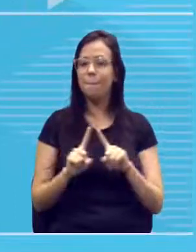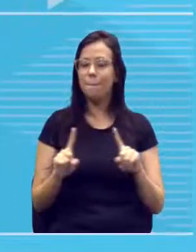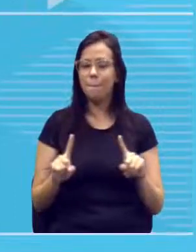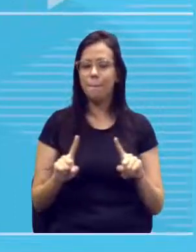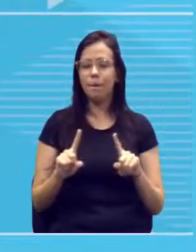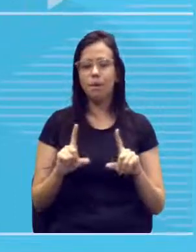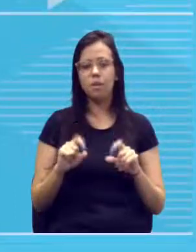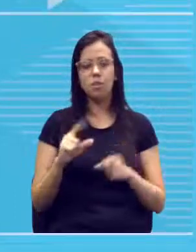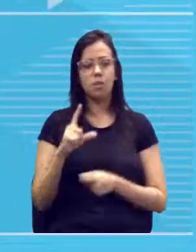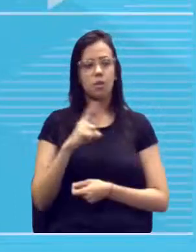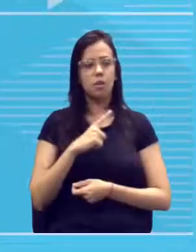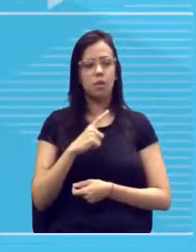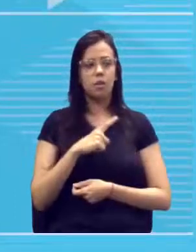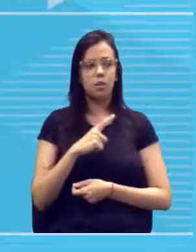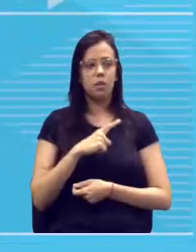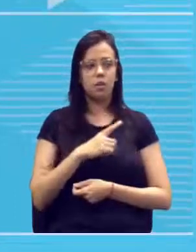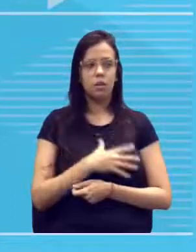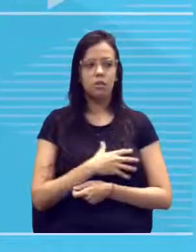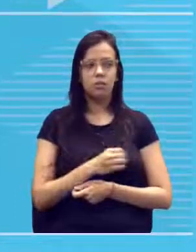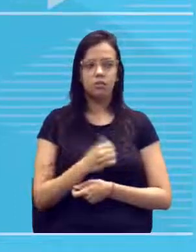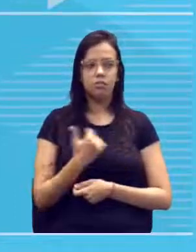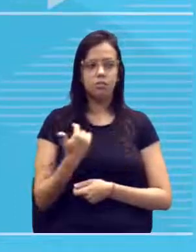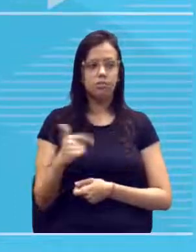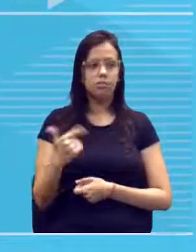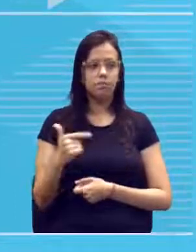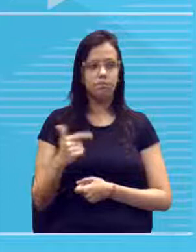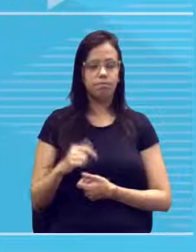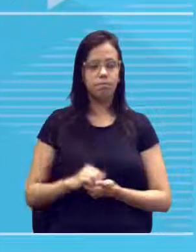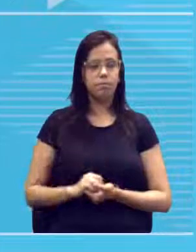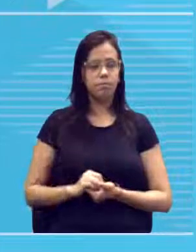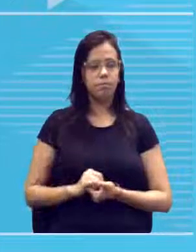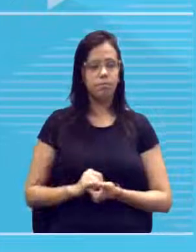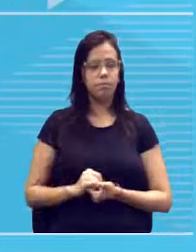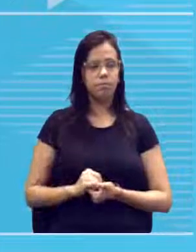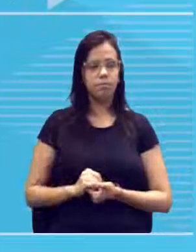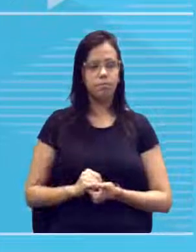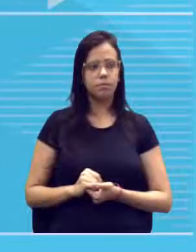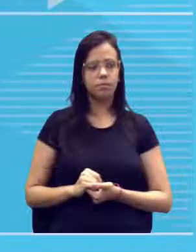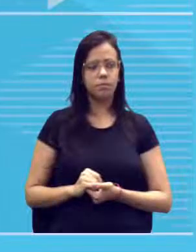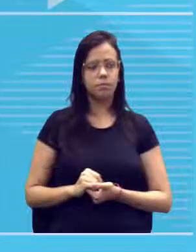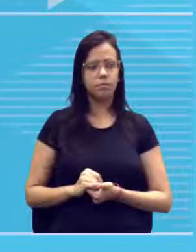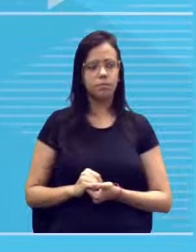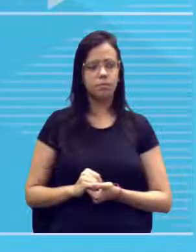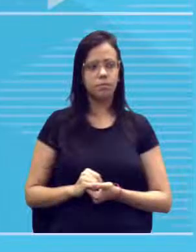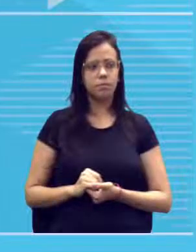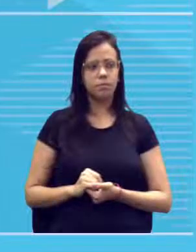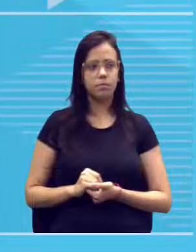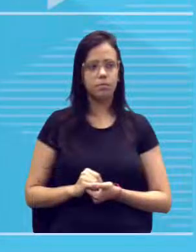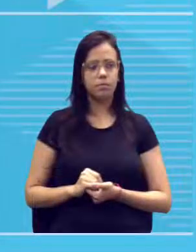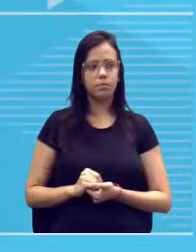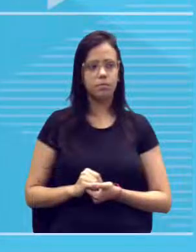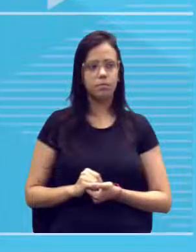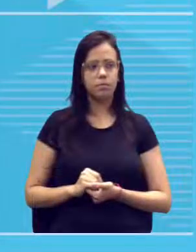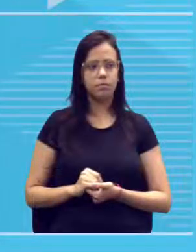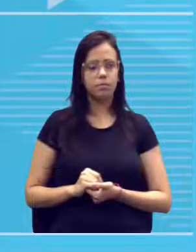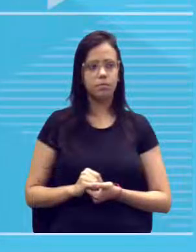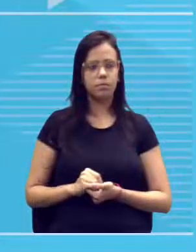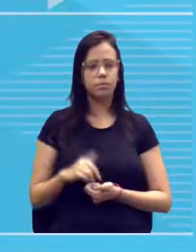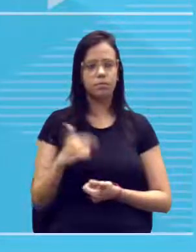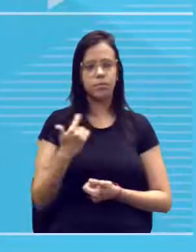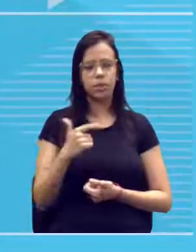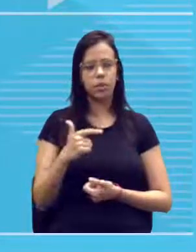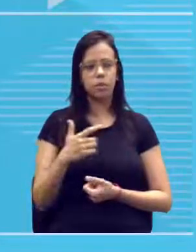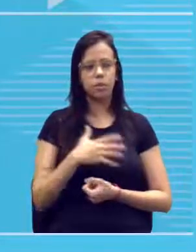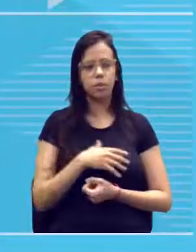tem um filho... Não, não tem. Cuidado. Ele não vai ter filhos fenotipicamente